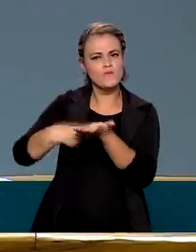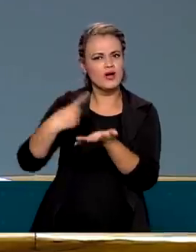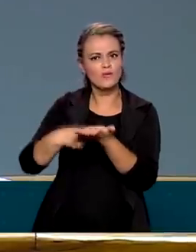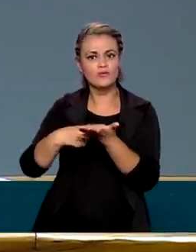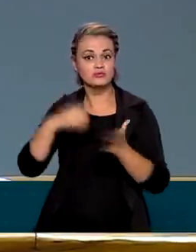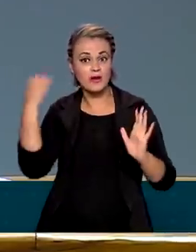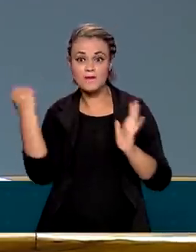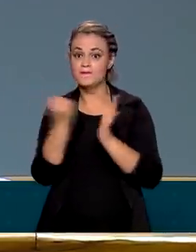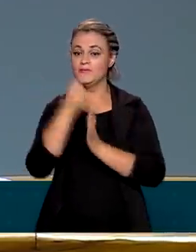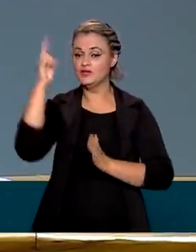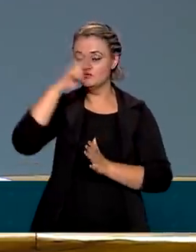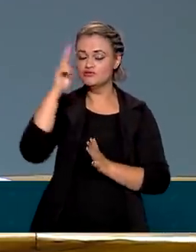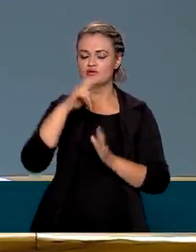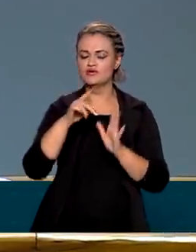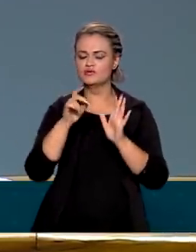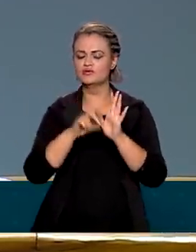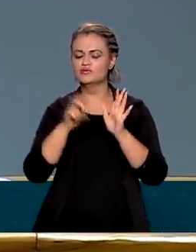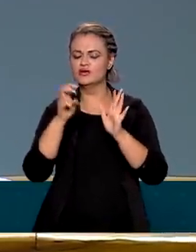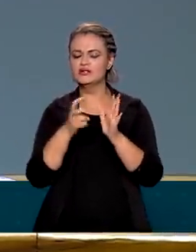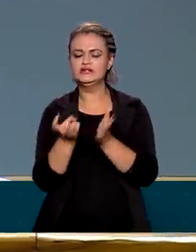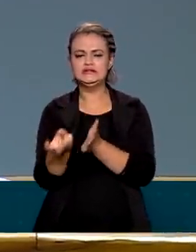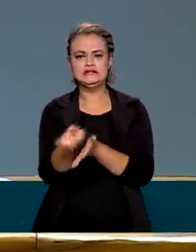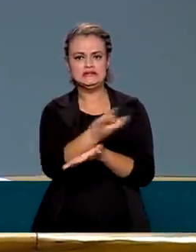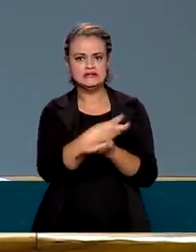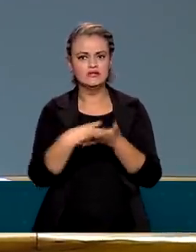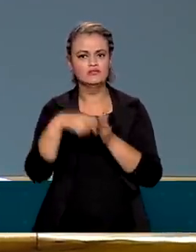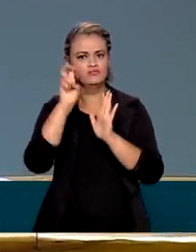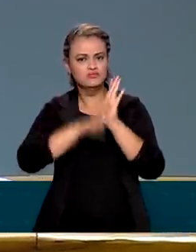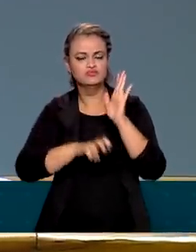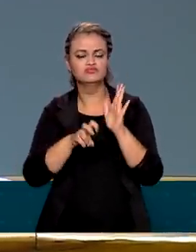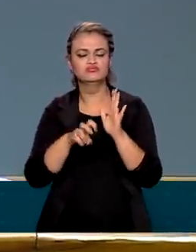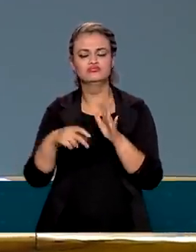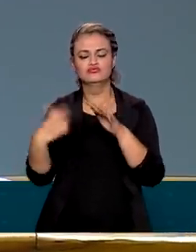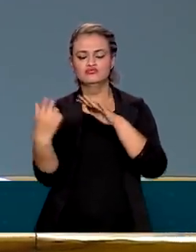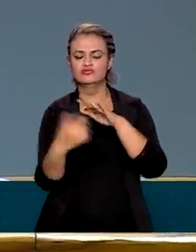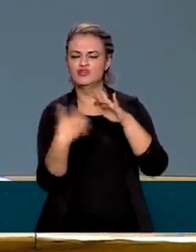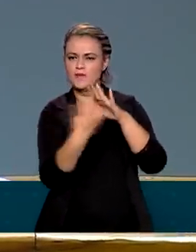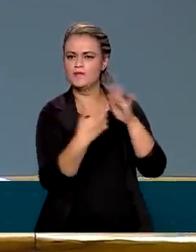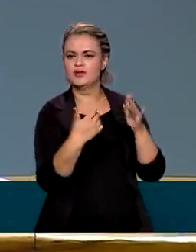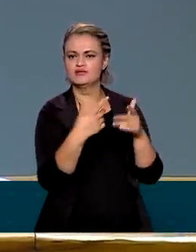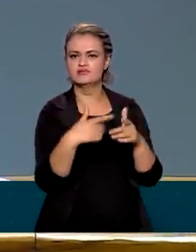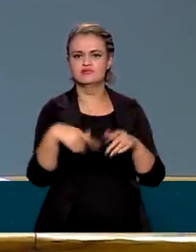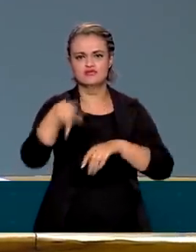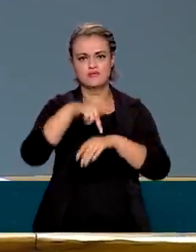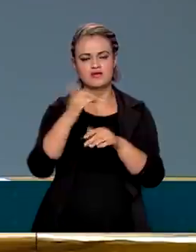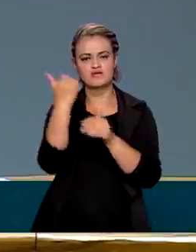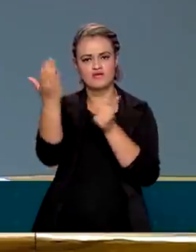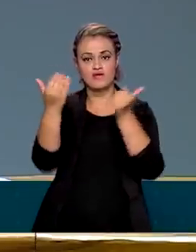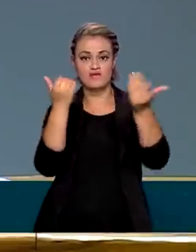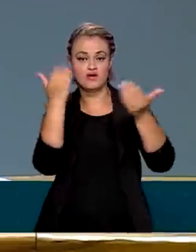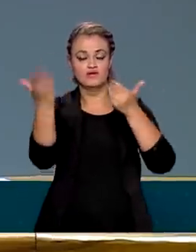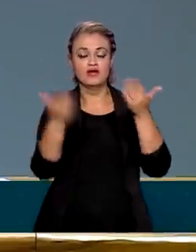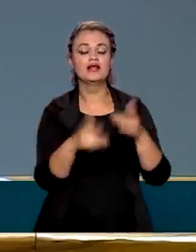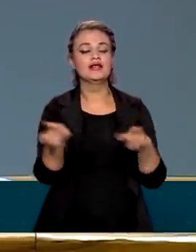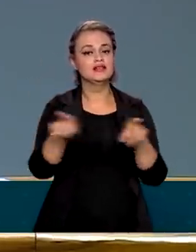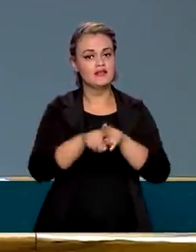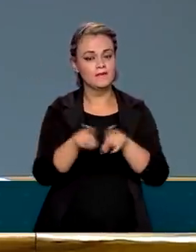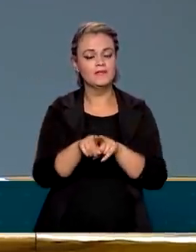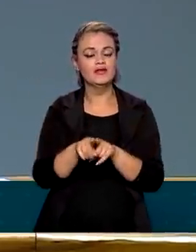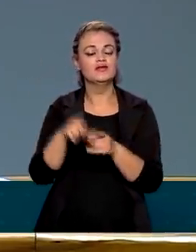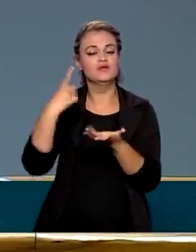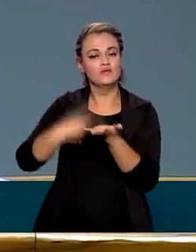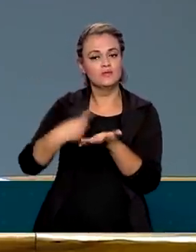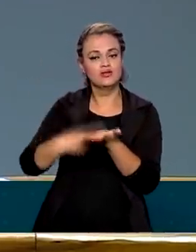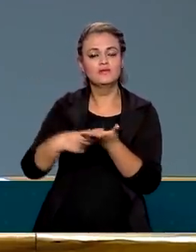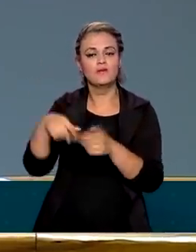histórico de tributação mínima das grandes empresas multinacionais. E, ao mesmo tempo, fechamos com os